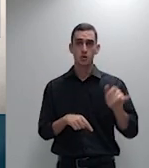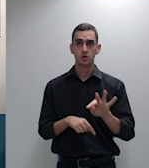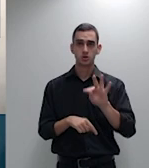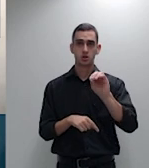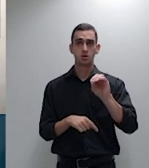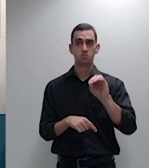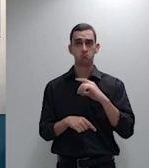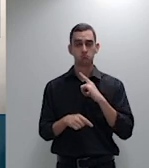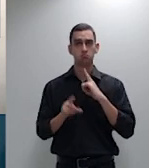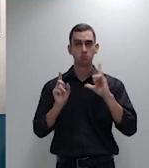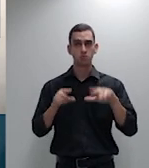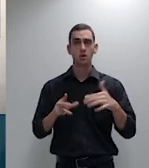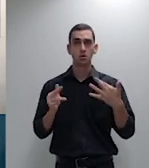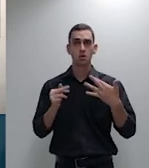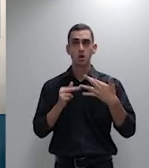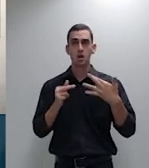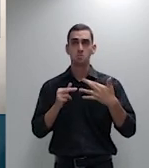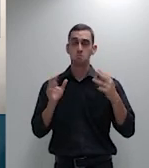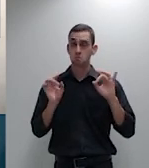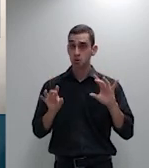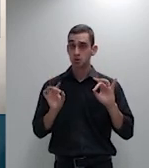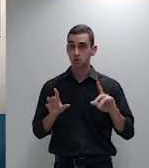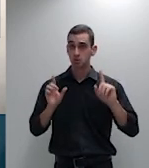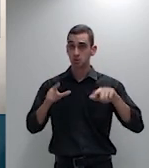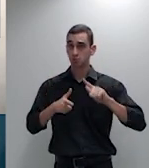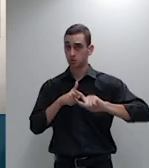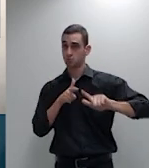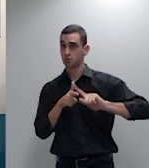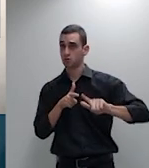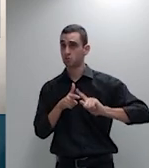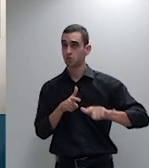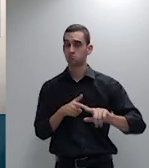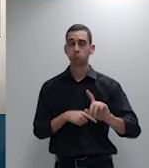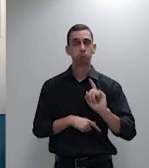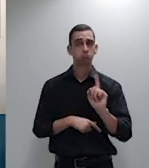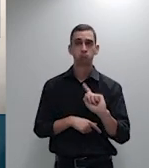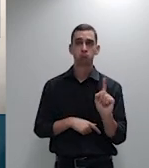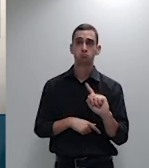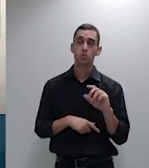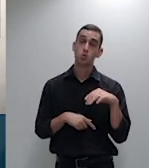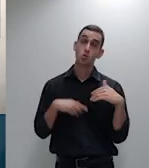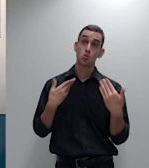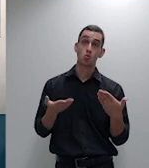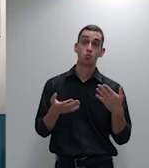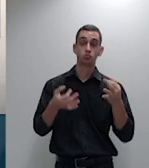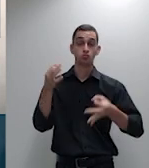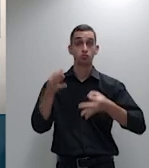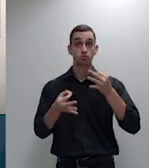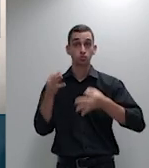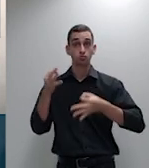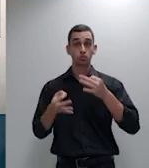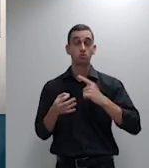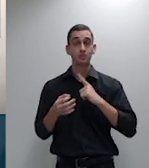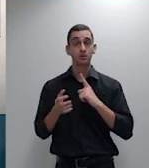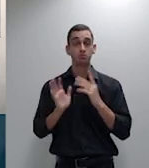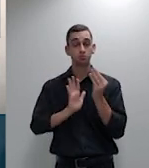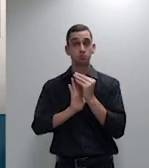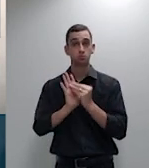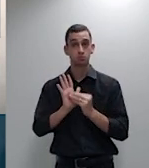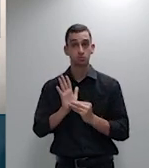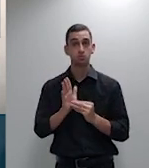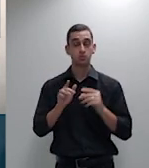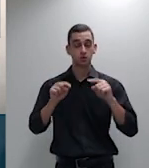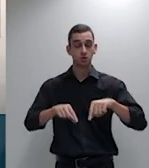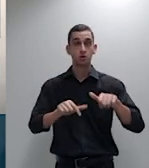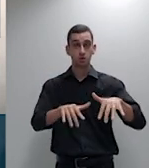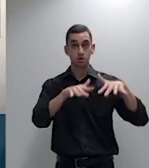todos os recursos reunidos para o julgamento nessa por essa por essa segunda sessão em recursos